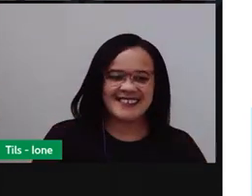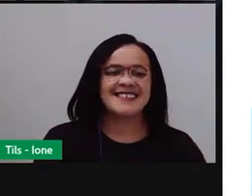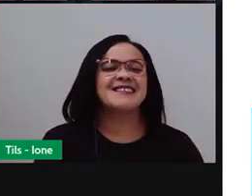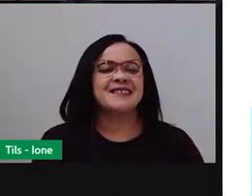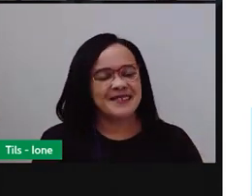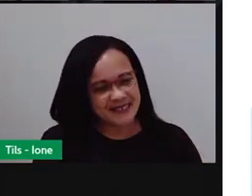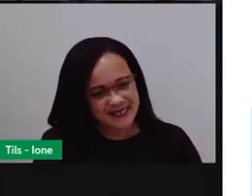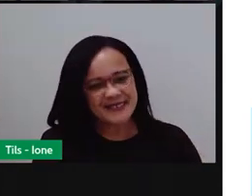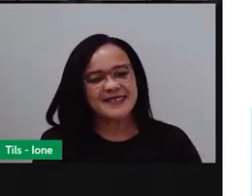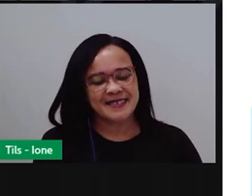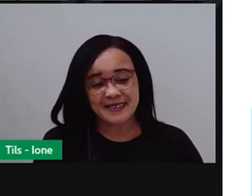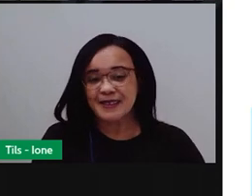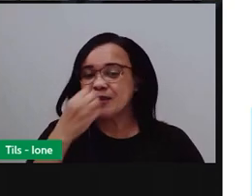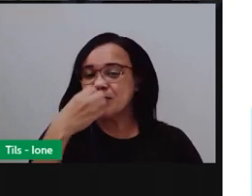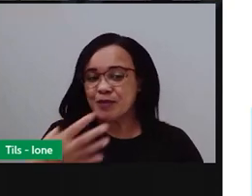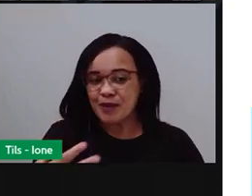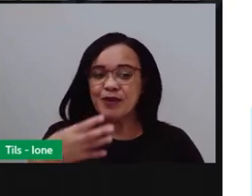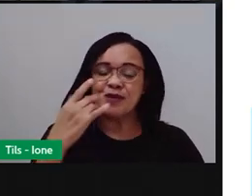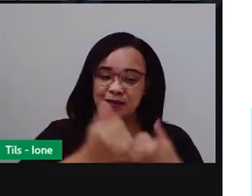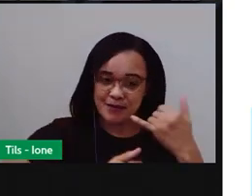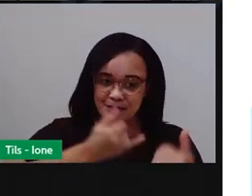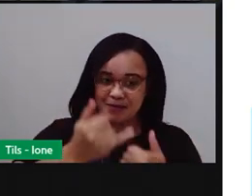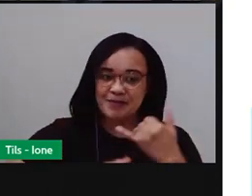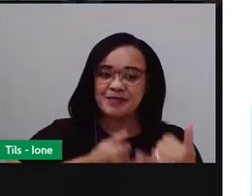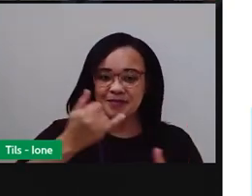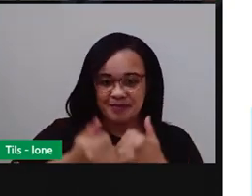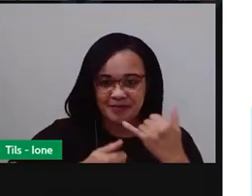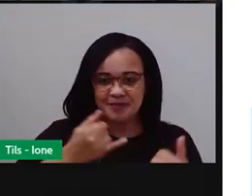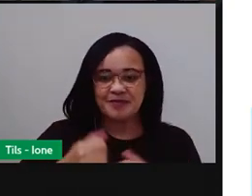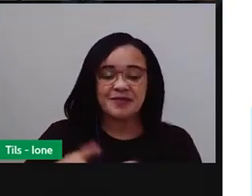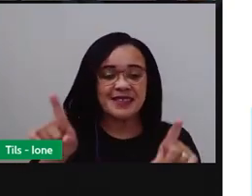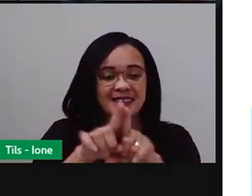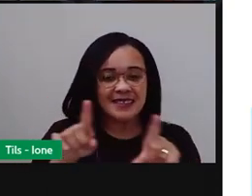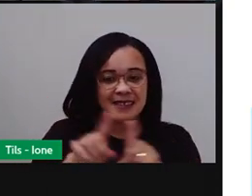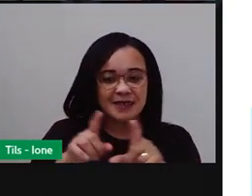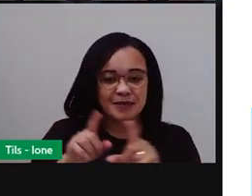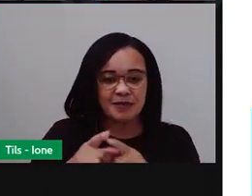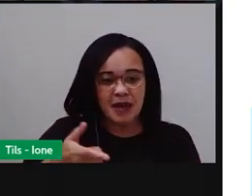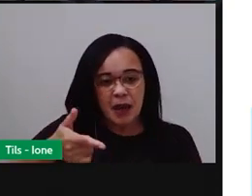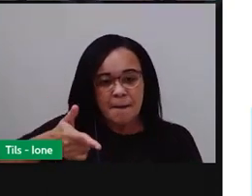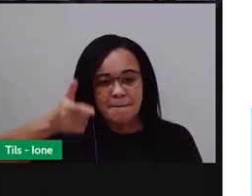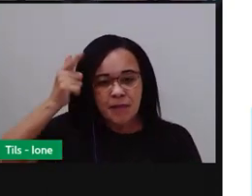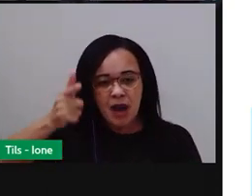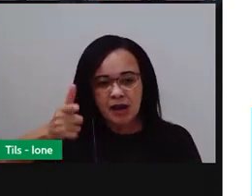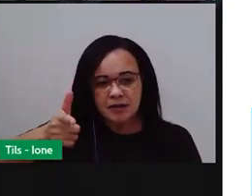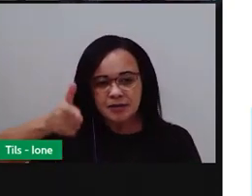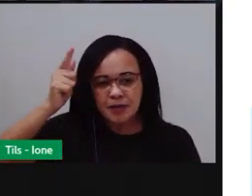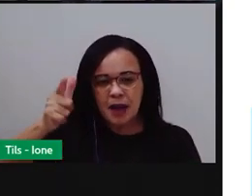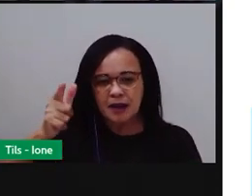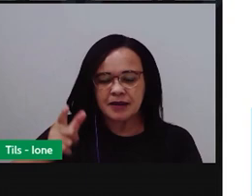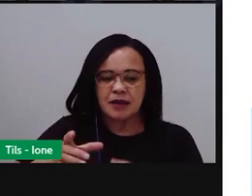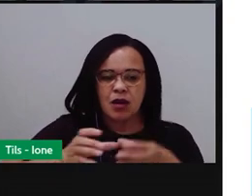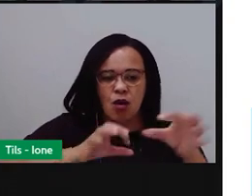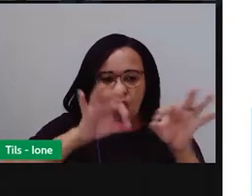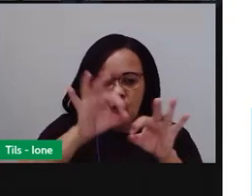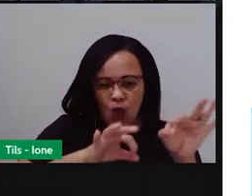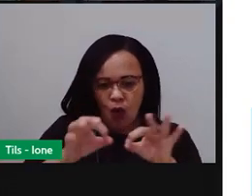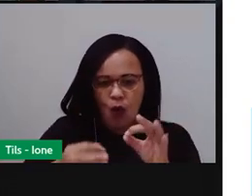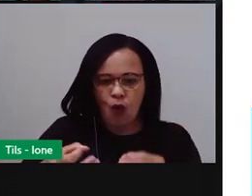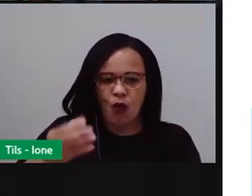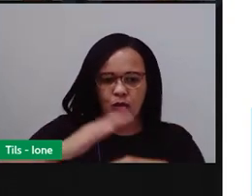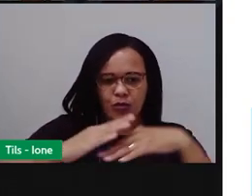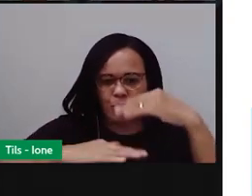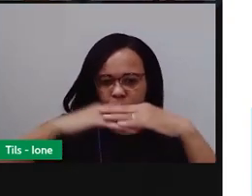brinde que esteja ali envolvido na brincadeira. E tem também o tiro ao alvo, onde você pode organizar algumas latas ou algumas